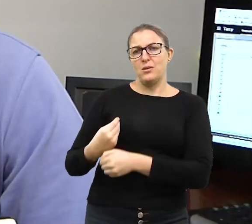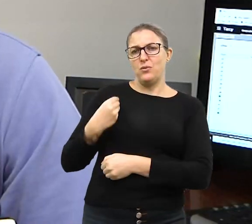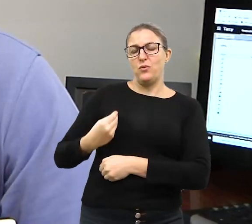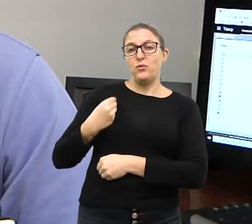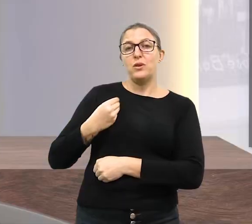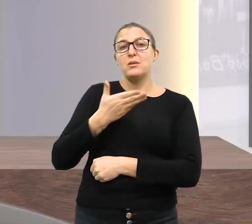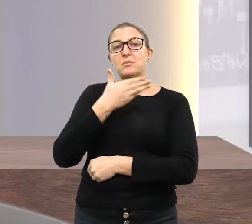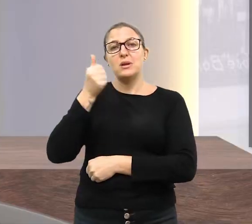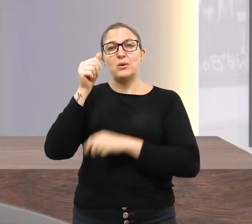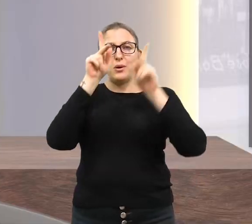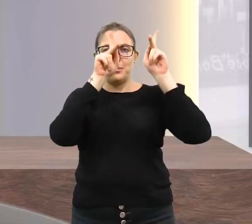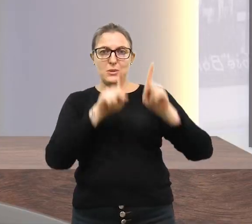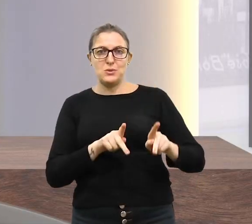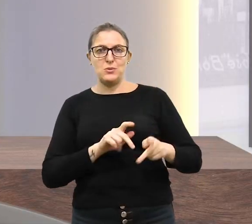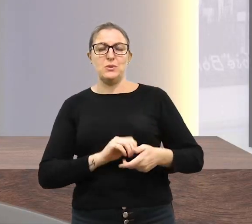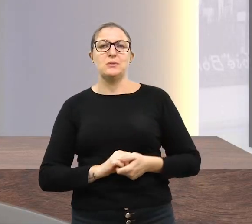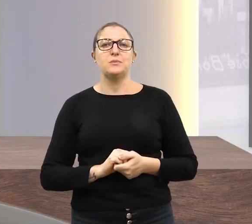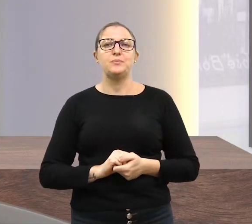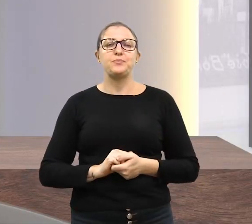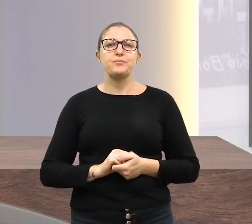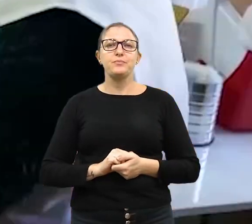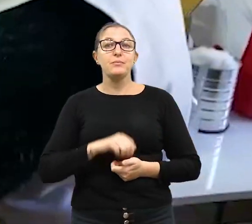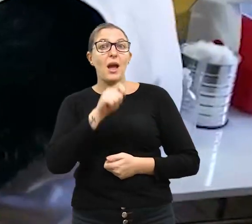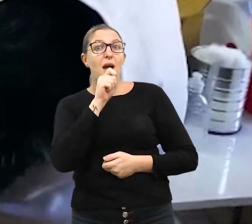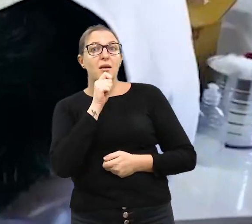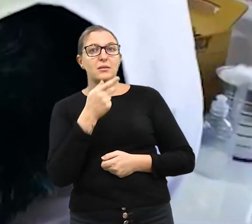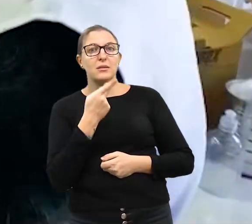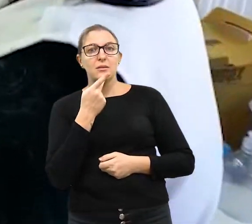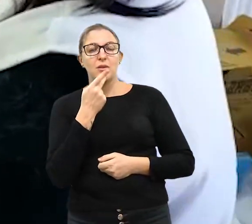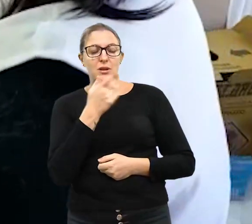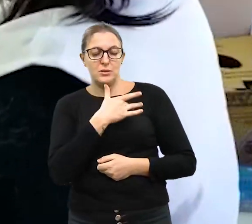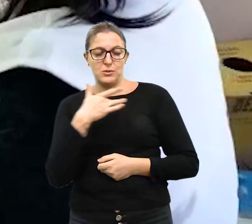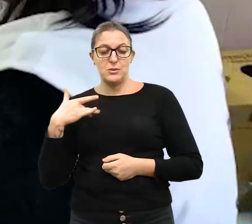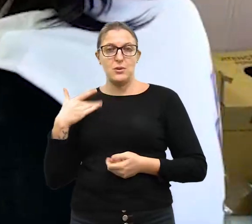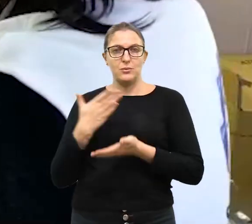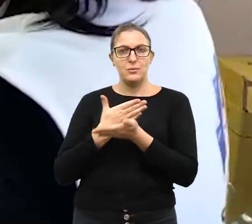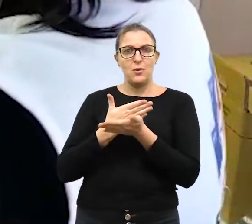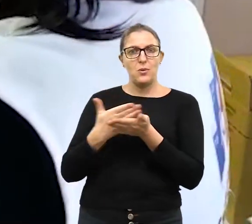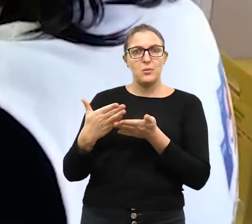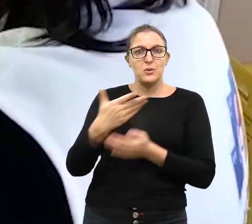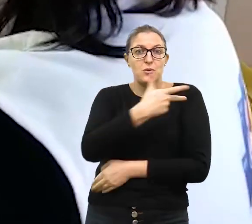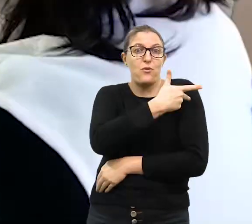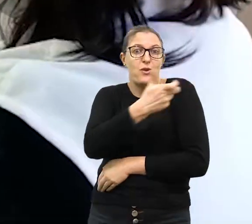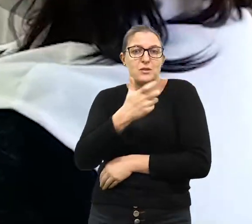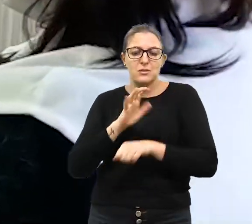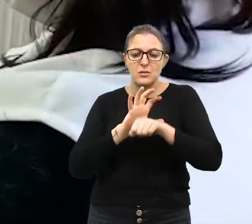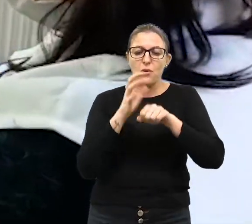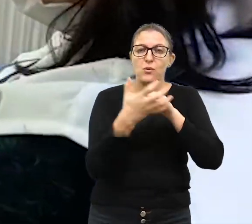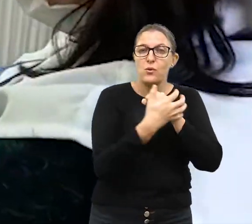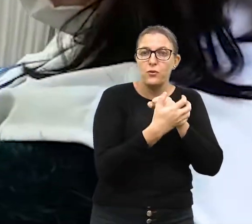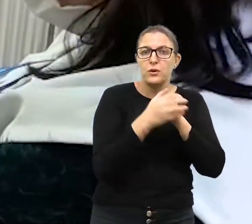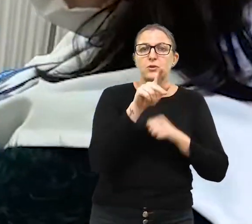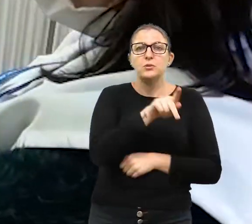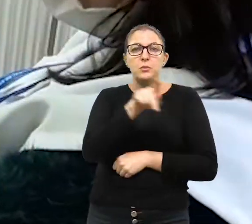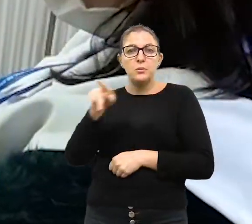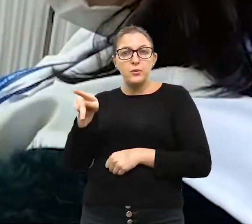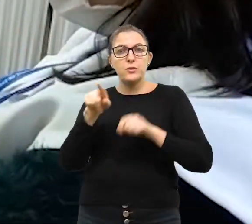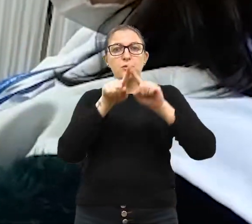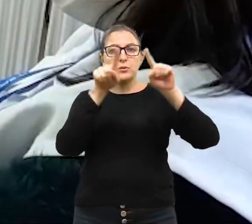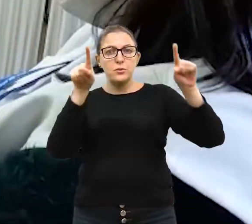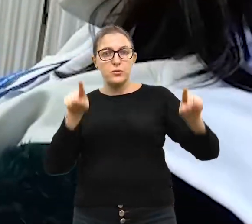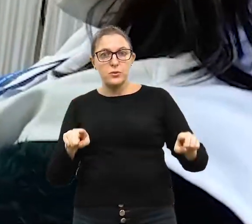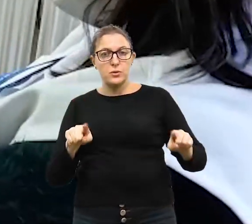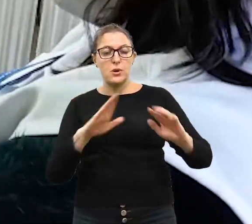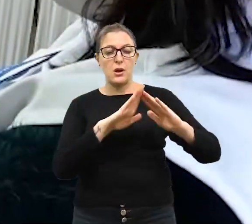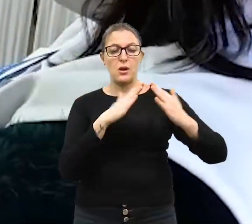problema dos pacientes. Ainda falando em saúde, começou a vacinação contra a COVID de professores e funcionários